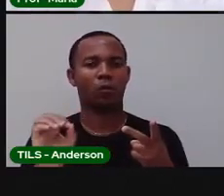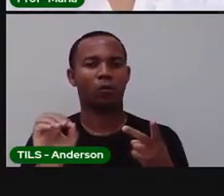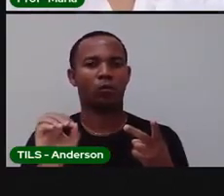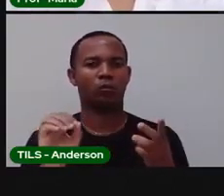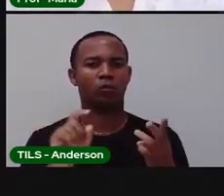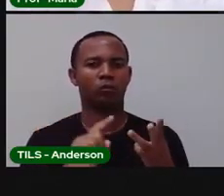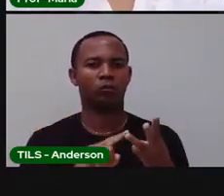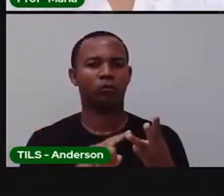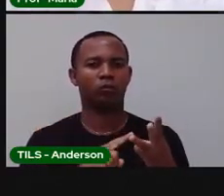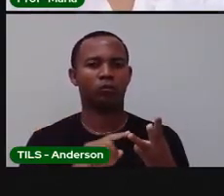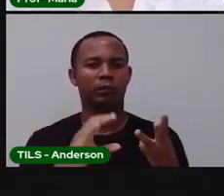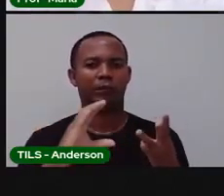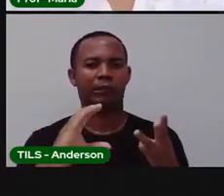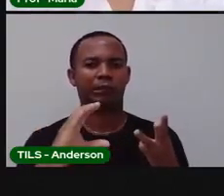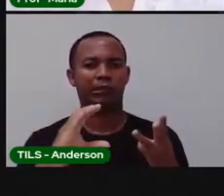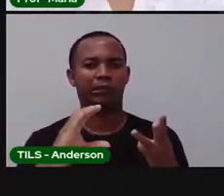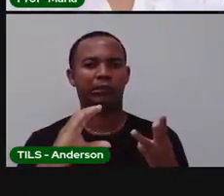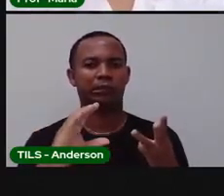Chão.